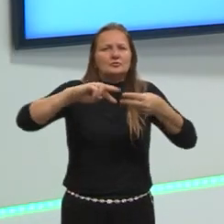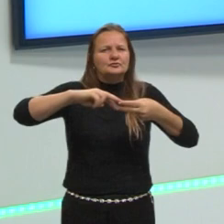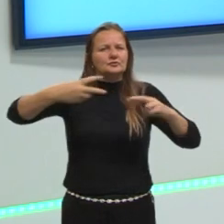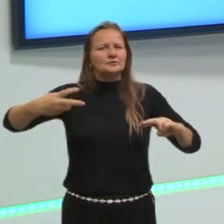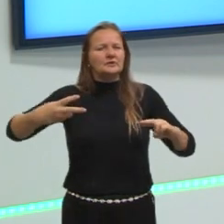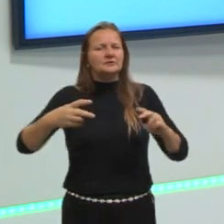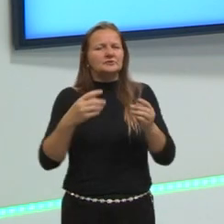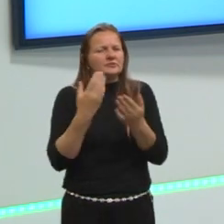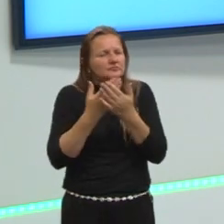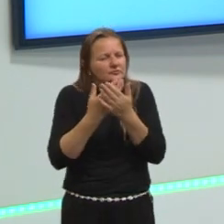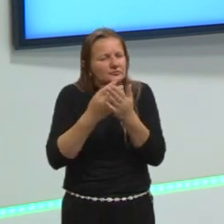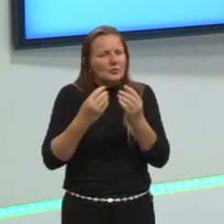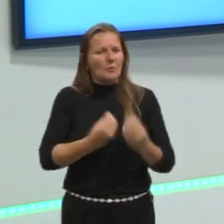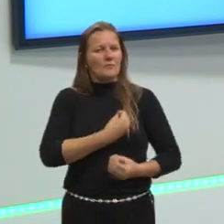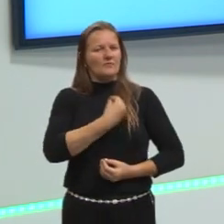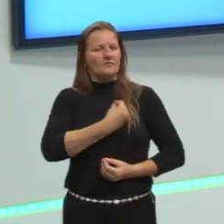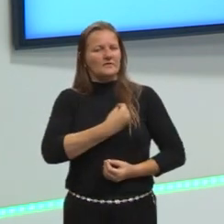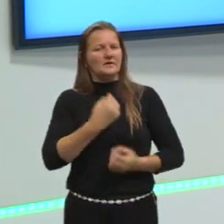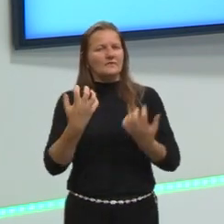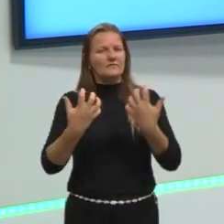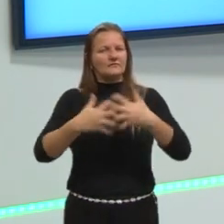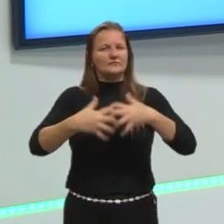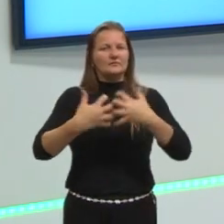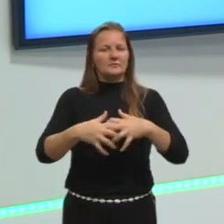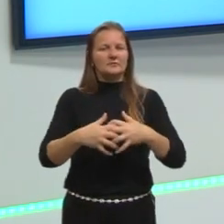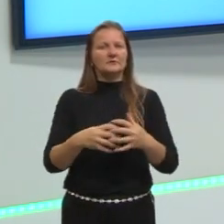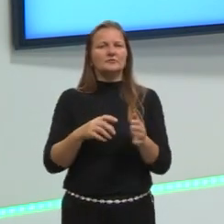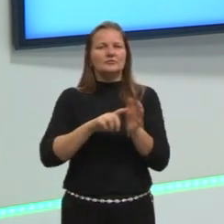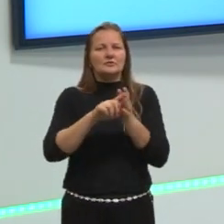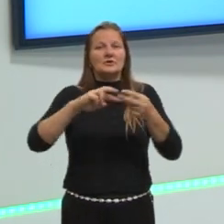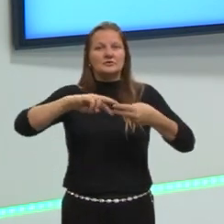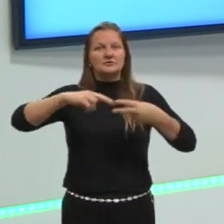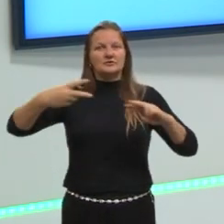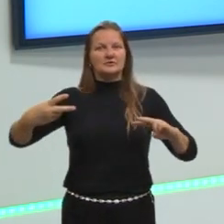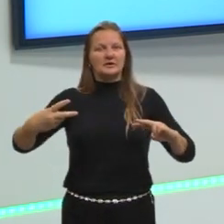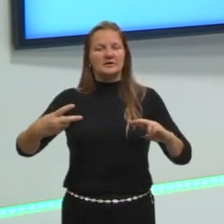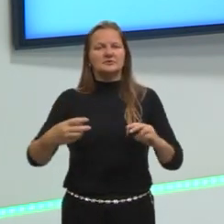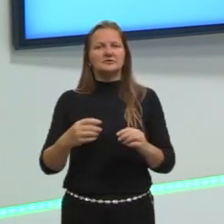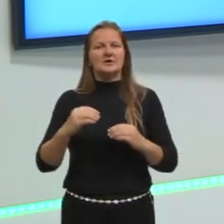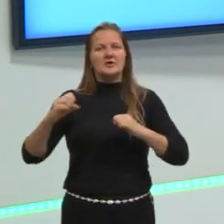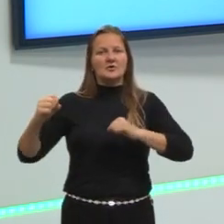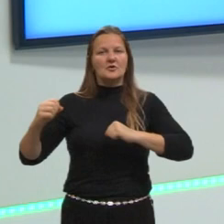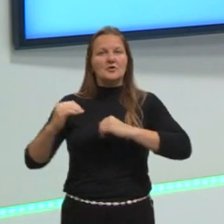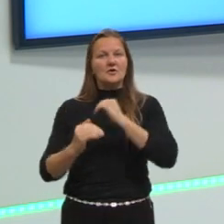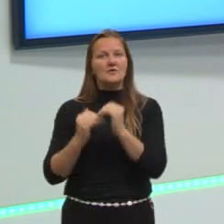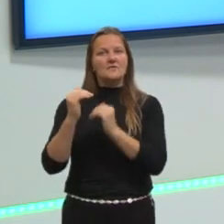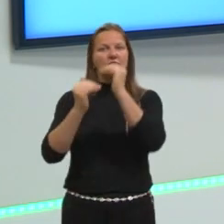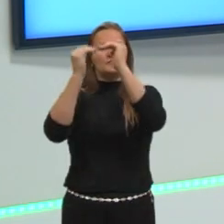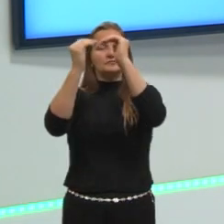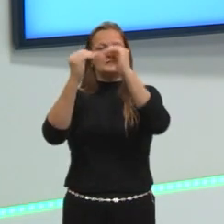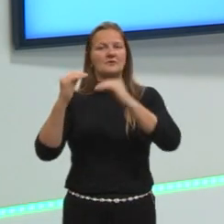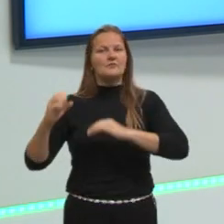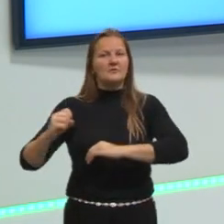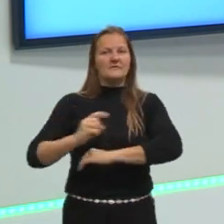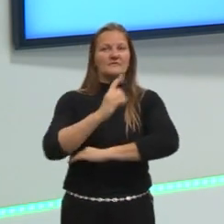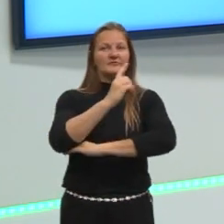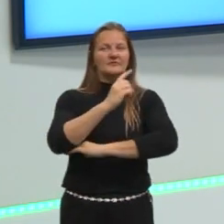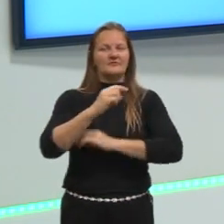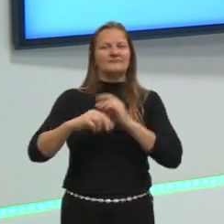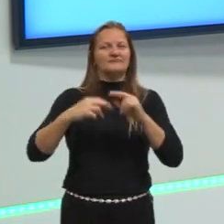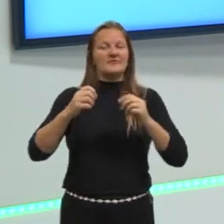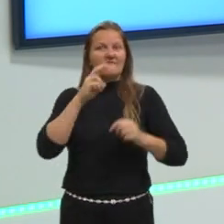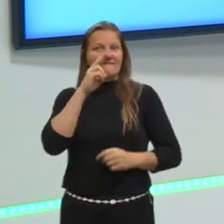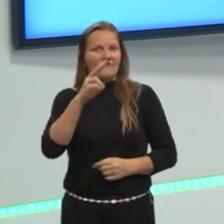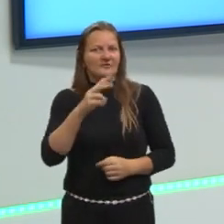mutações. Então, também isso na parte da genética, na parte de evolução, está bem forte também, que cai